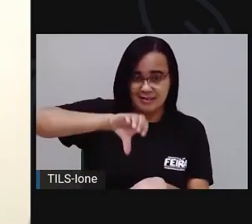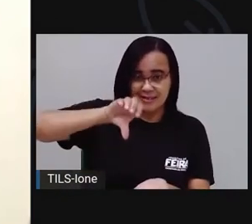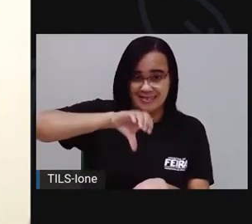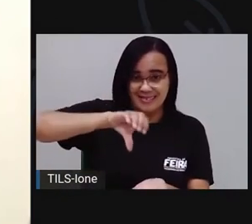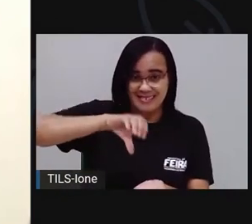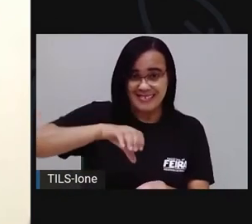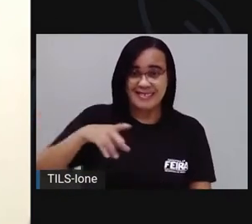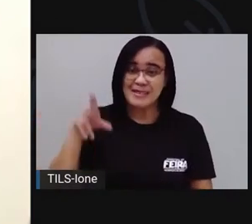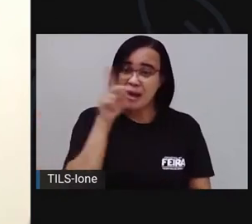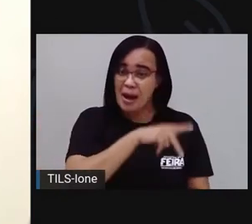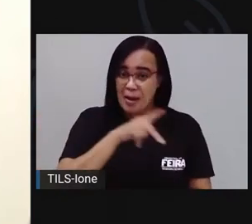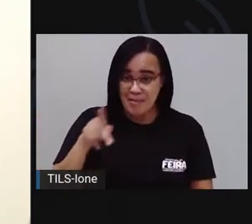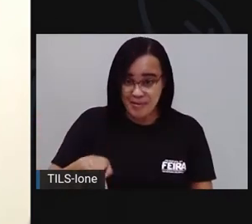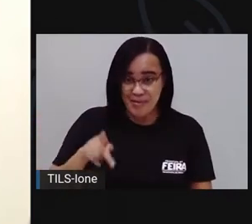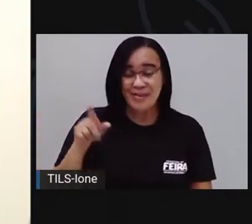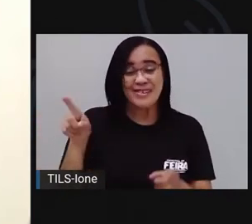produção.